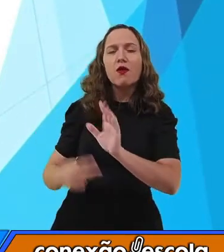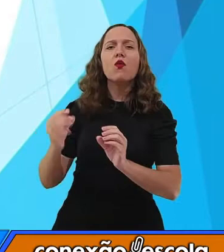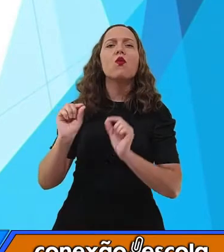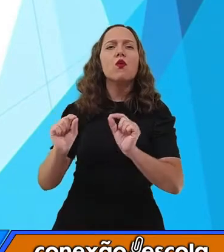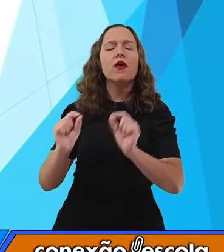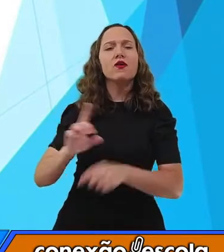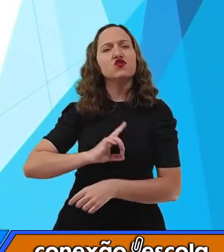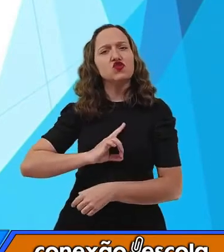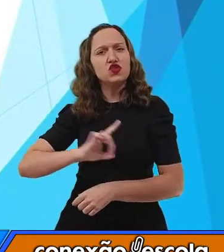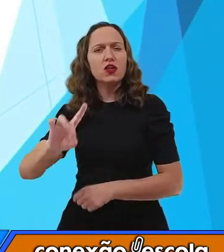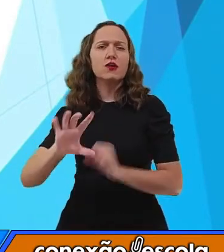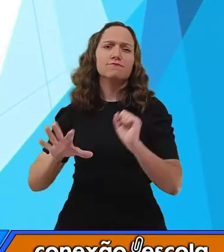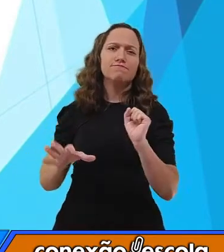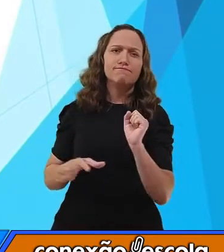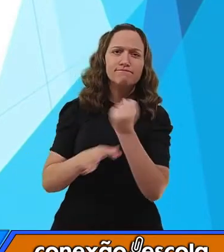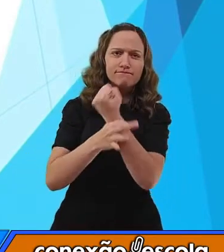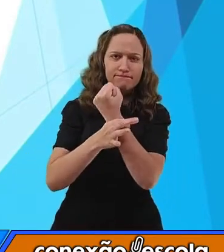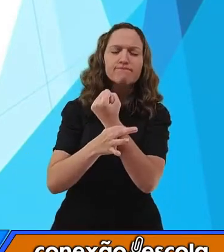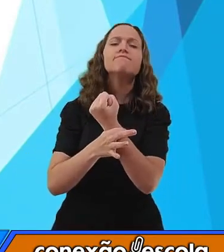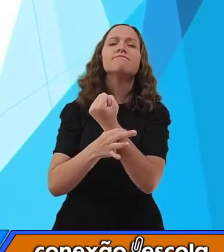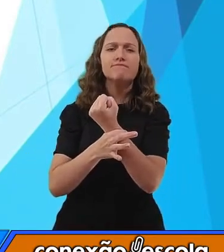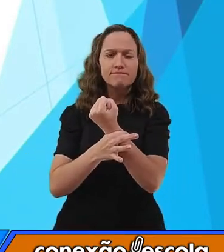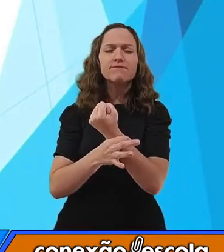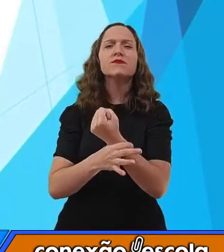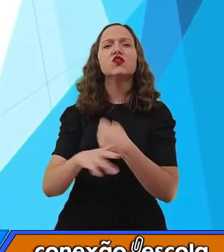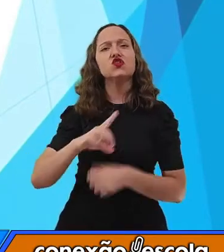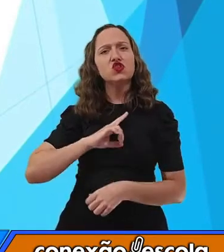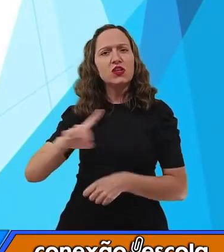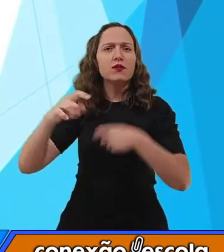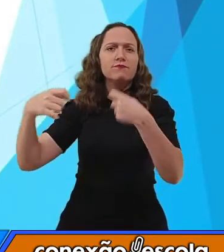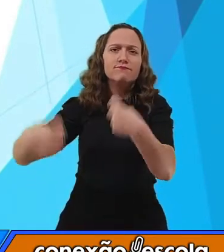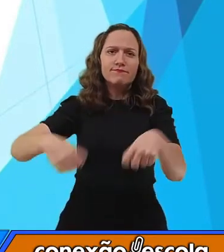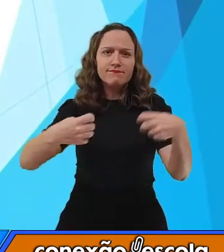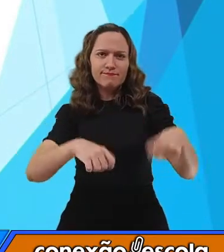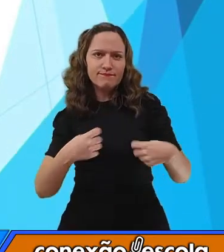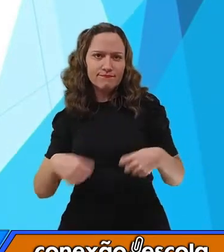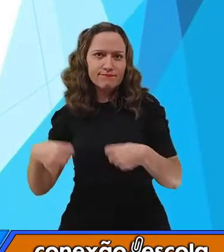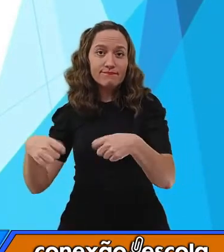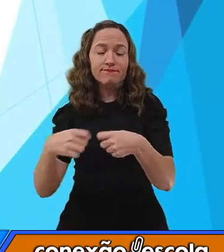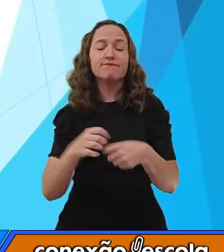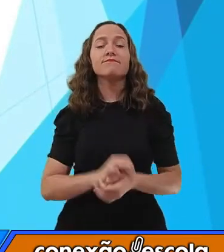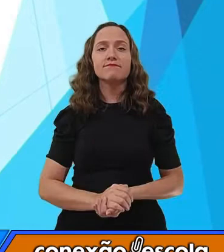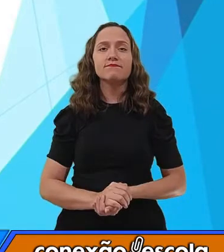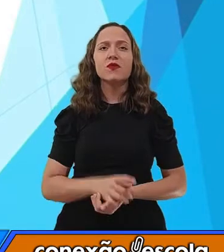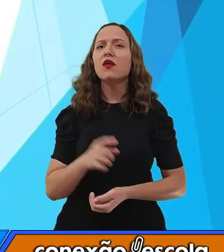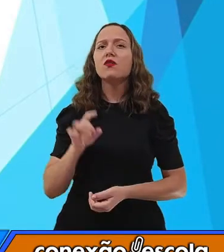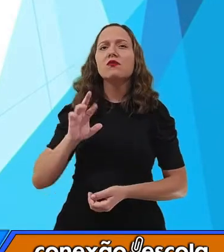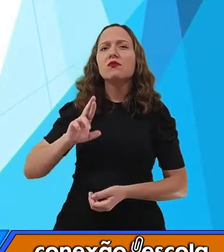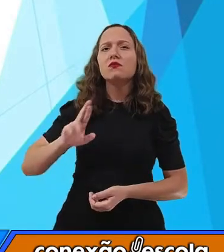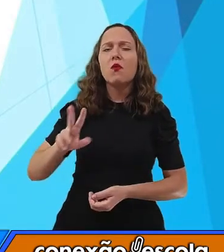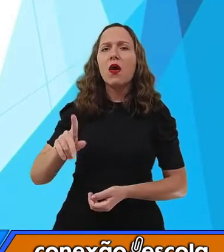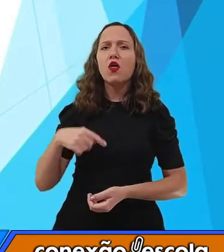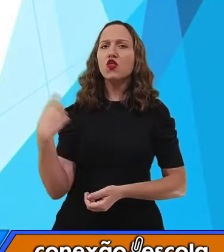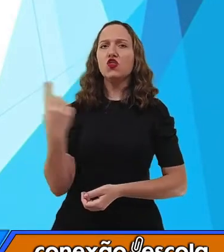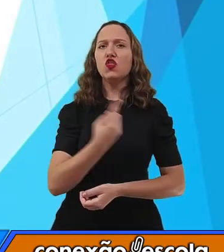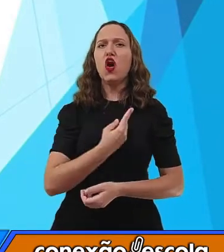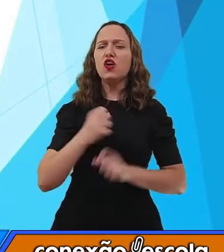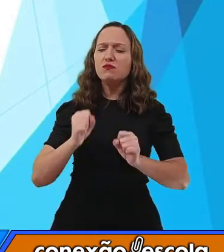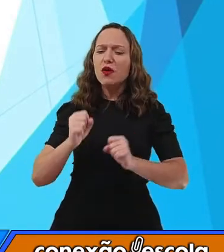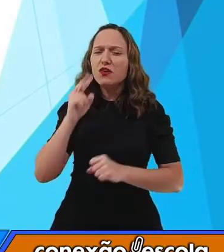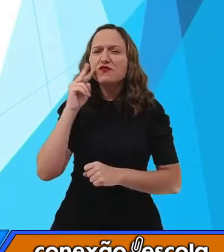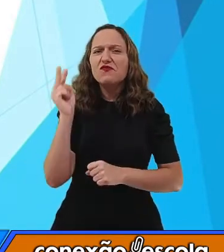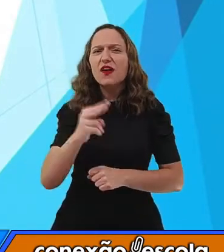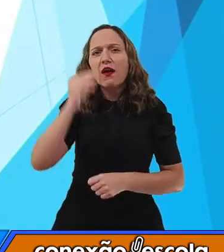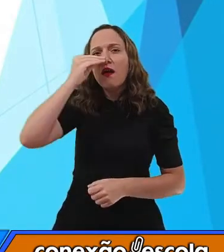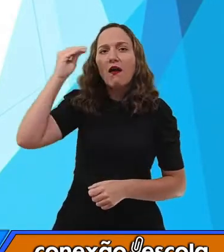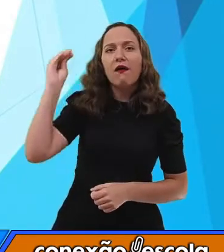direitos e garantias, né? Dos direitos e deveres. Então, aqui, a gente não tem opção de não seguir,